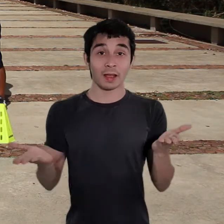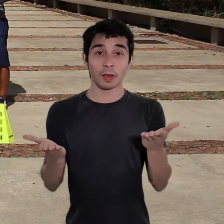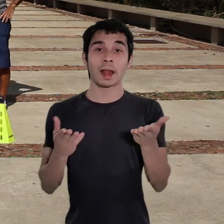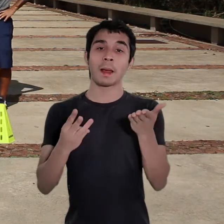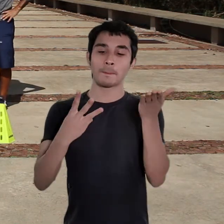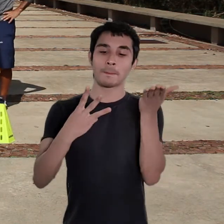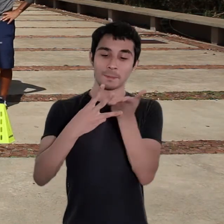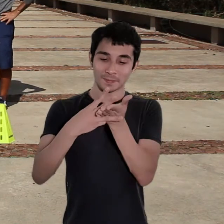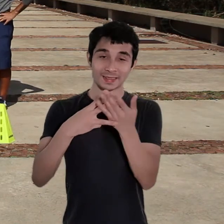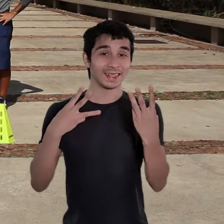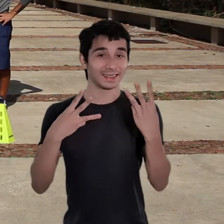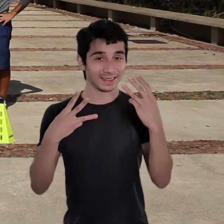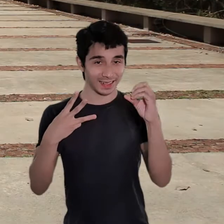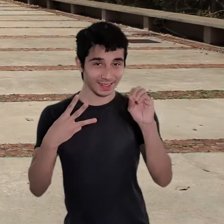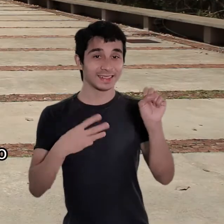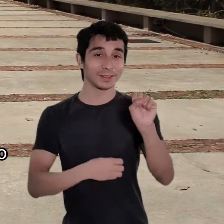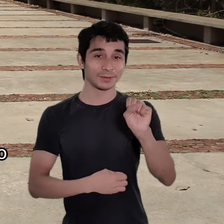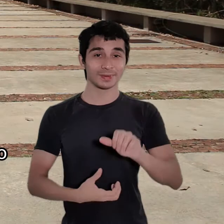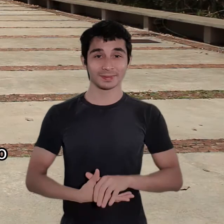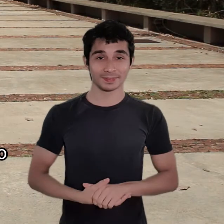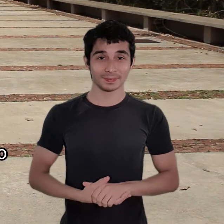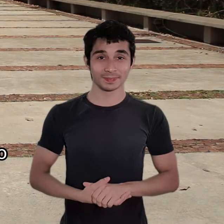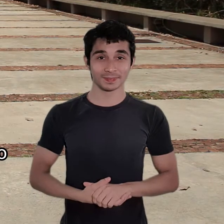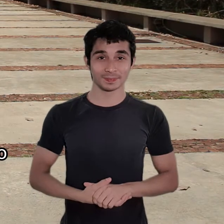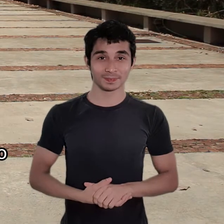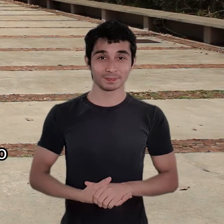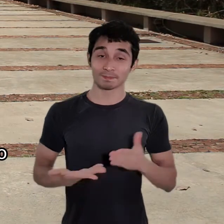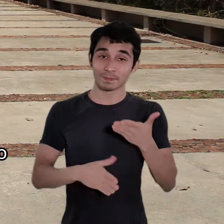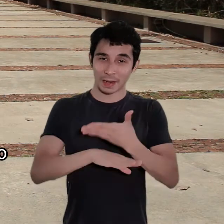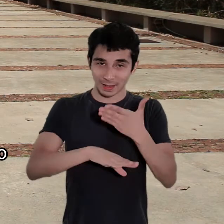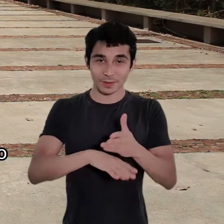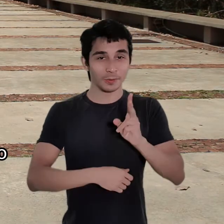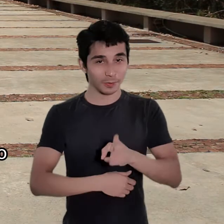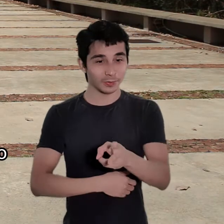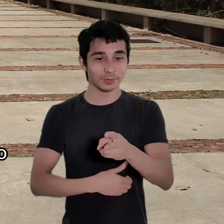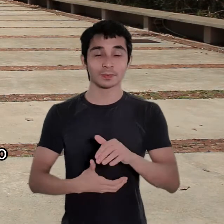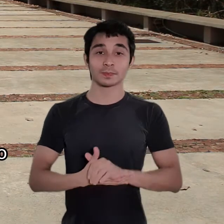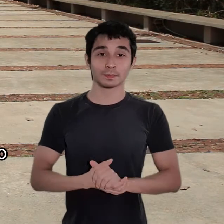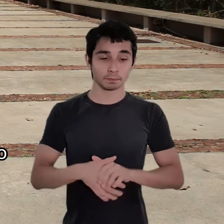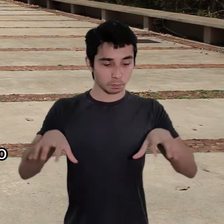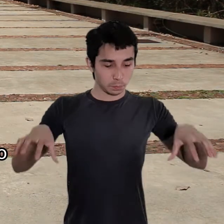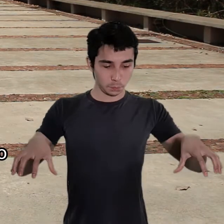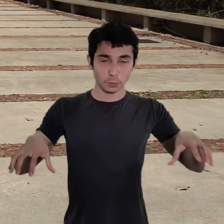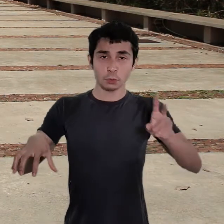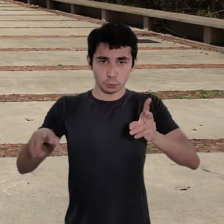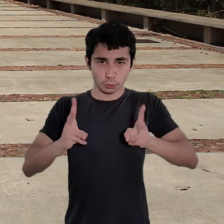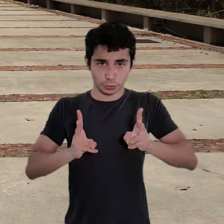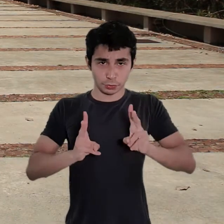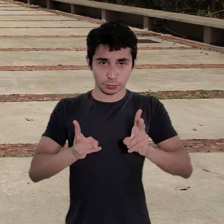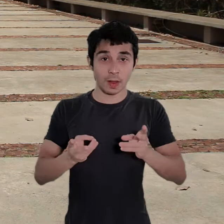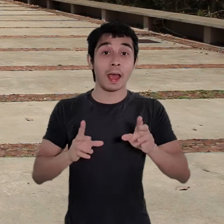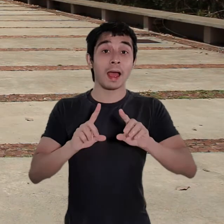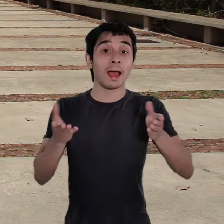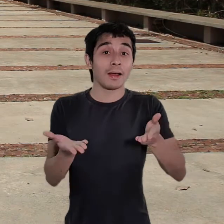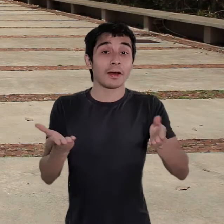Agora 30 segundos de intervalo. Muito bem! E dando sequência agora ao próximo exercício, a gente mantém na mesma posição os